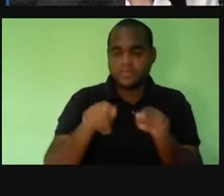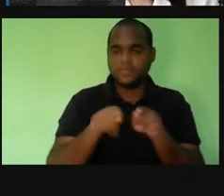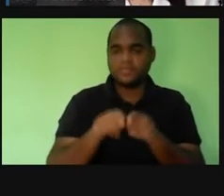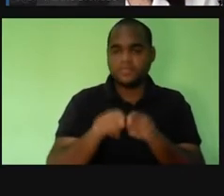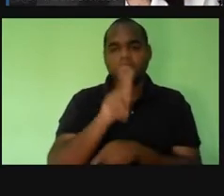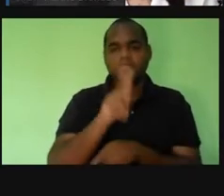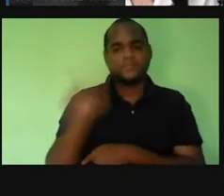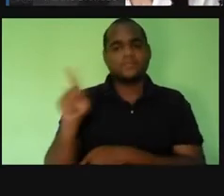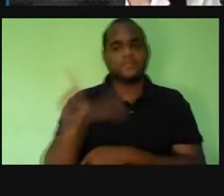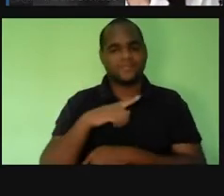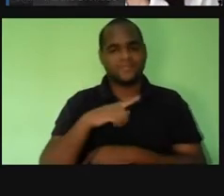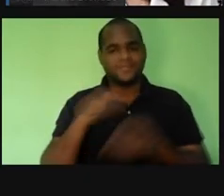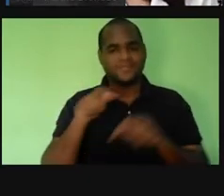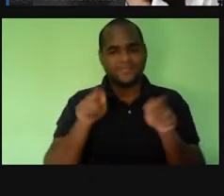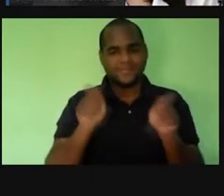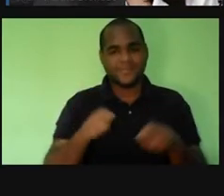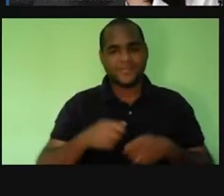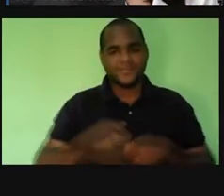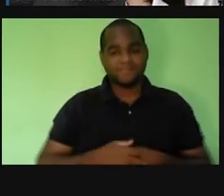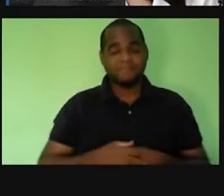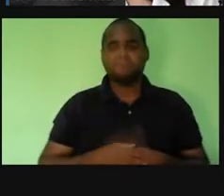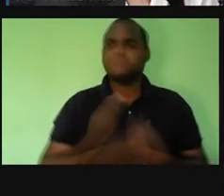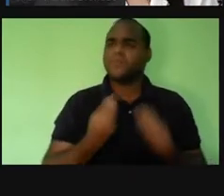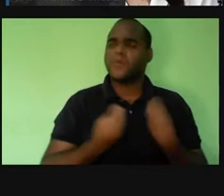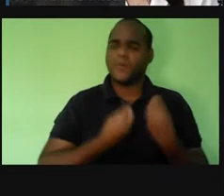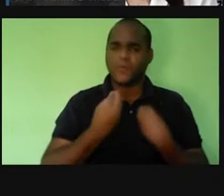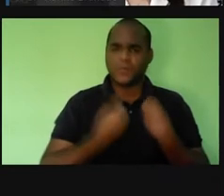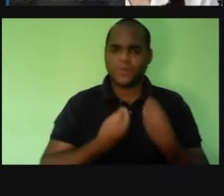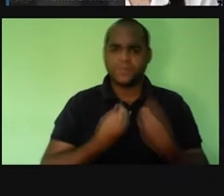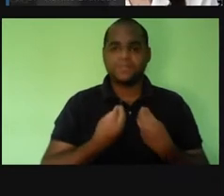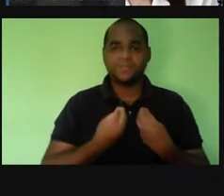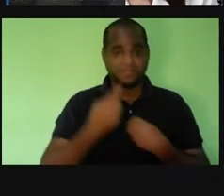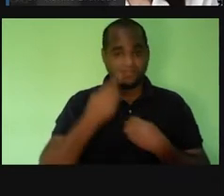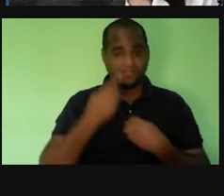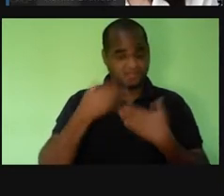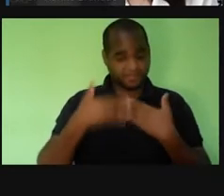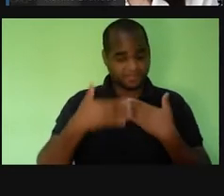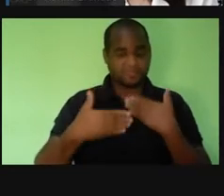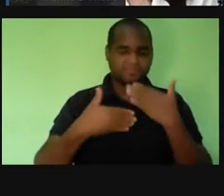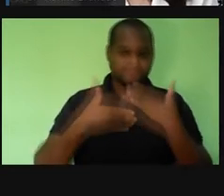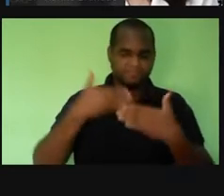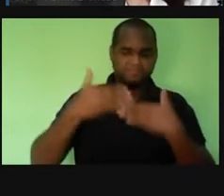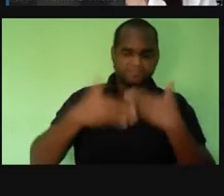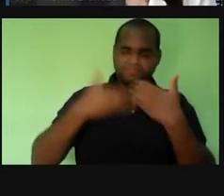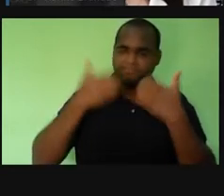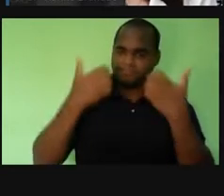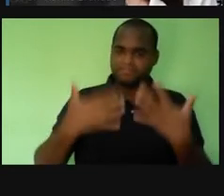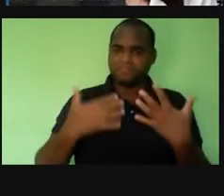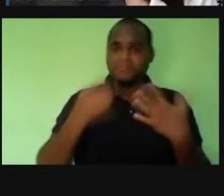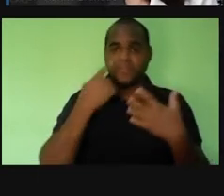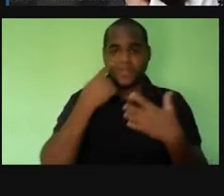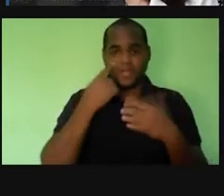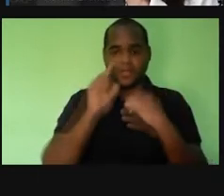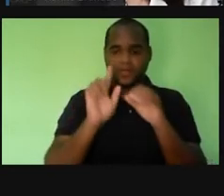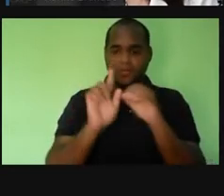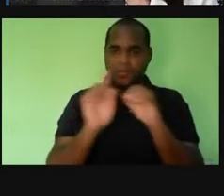tá? Mas como é que funciona isso? A gente vai ver o passo a passo, tá? Você pode ir no Google,